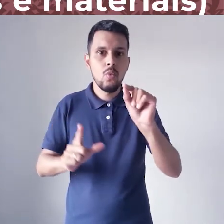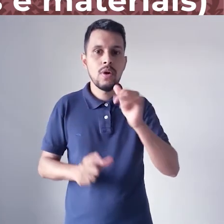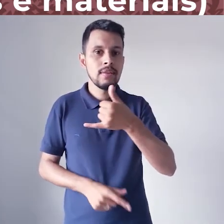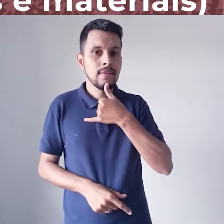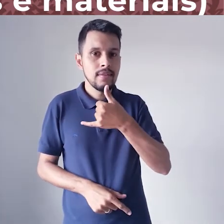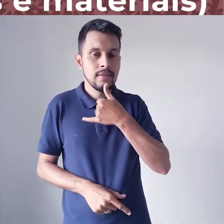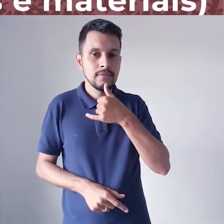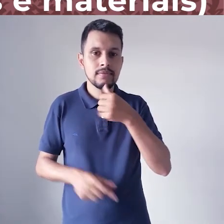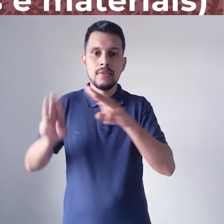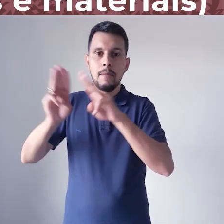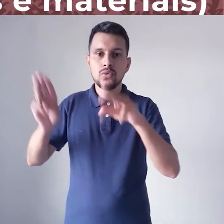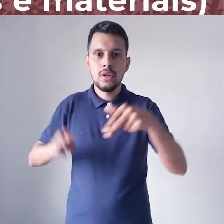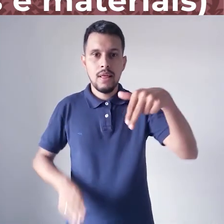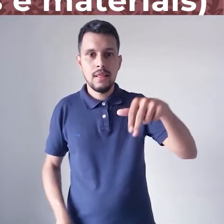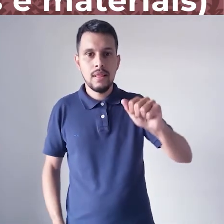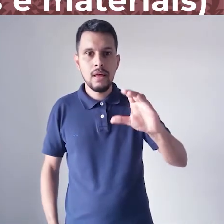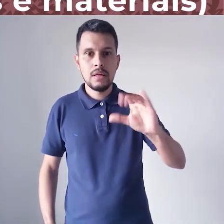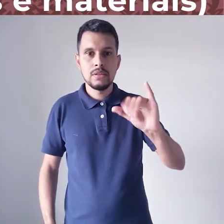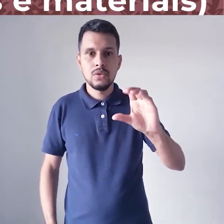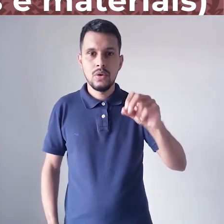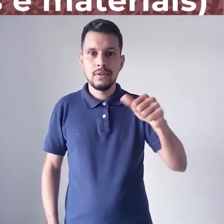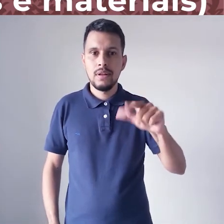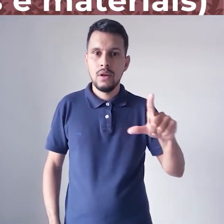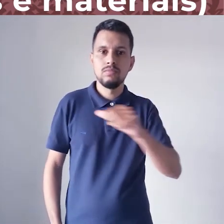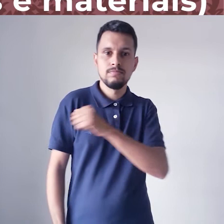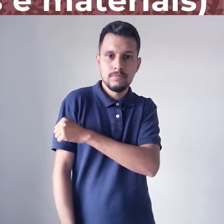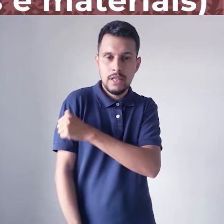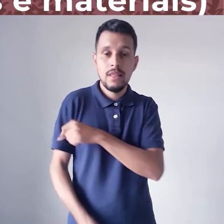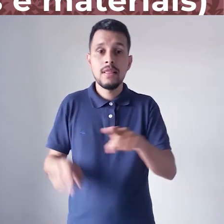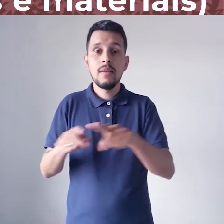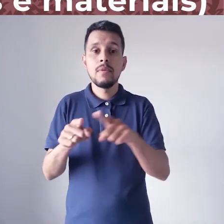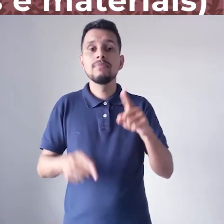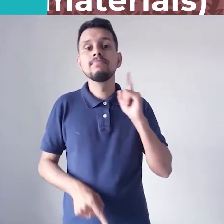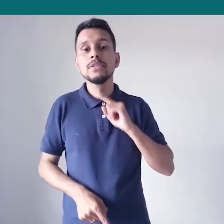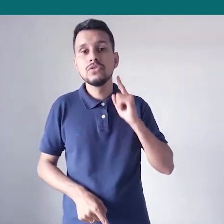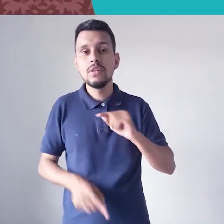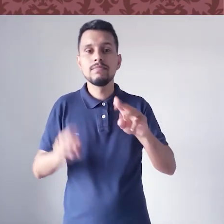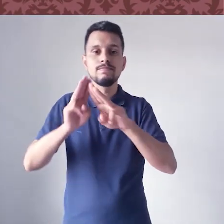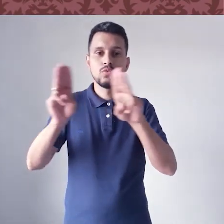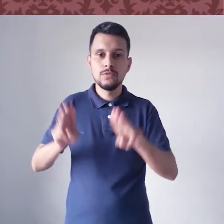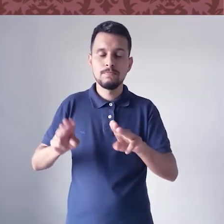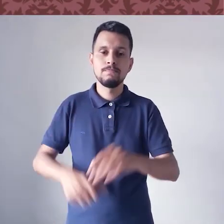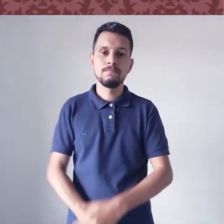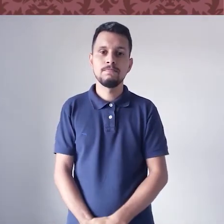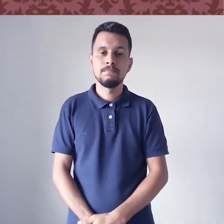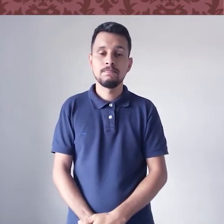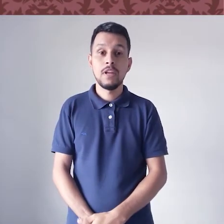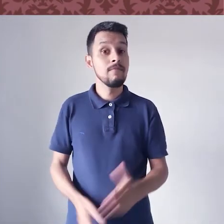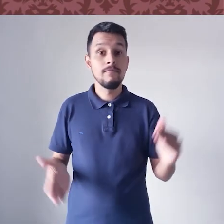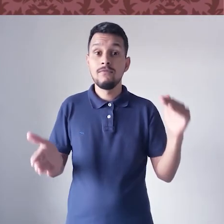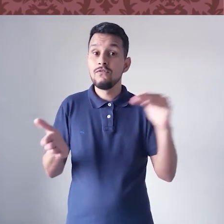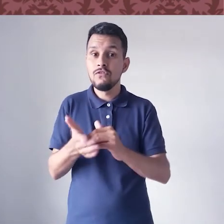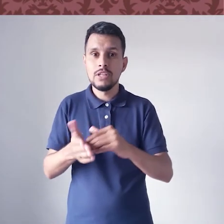outra tragédia recente, similar, num dos museus da Universidade Federal de Minas Gerais. Chegamos ao fim da